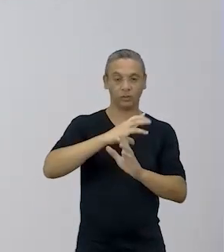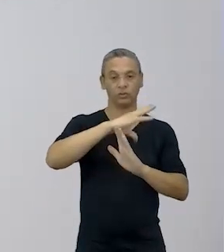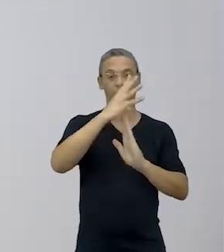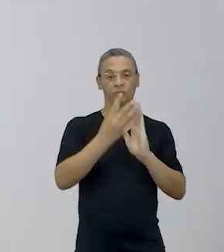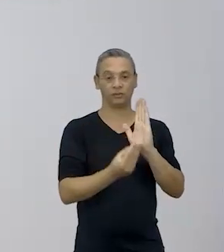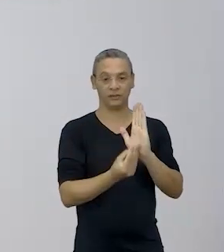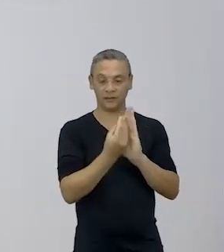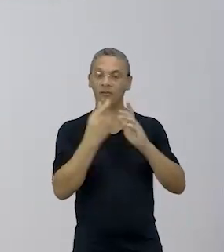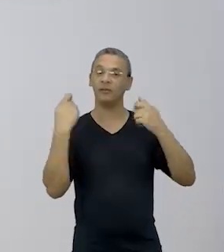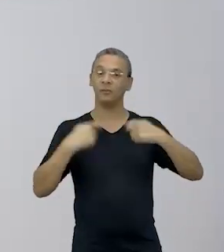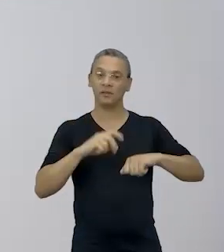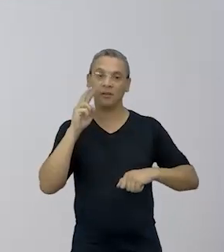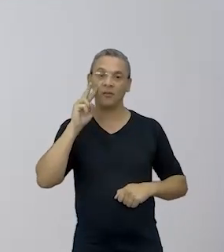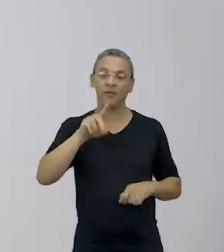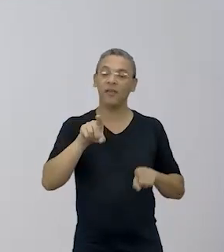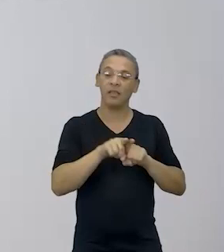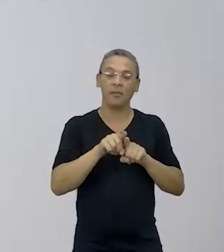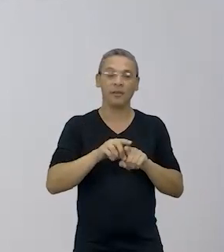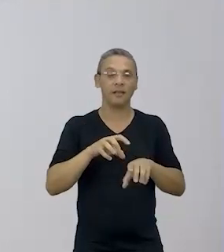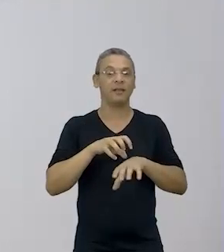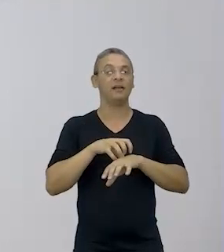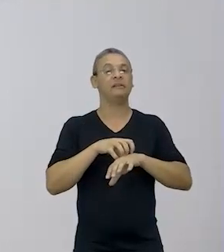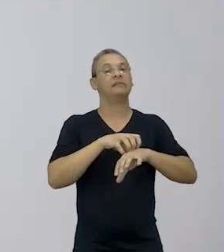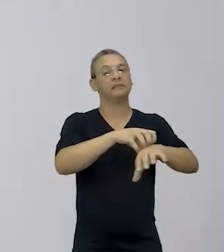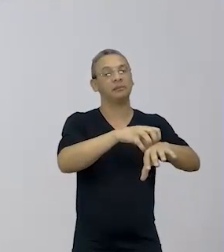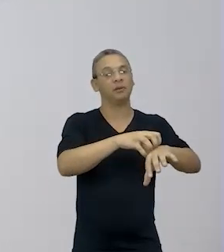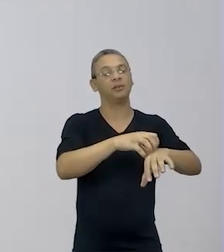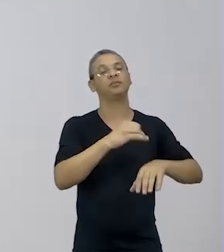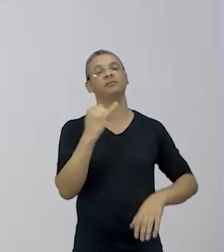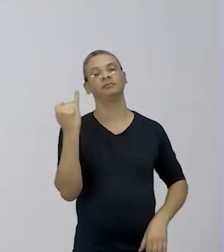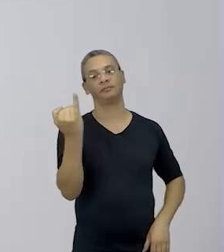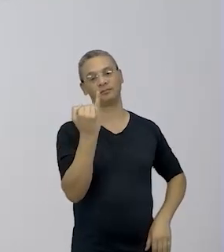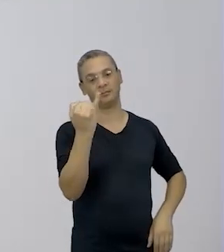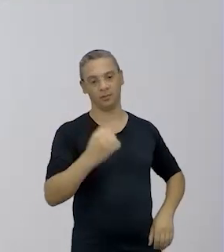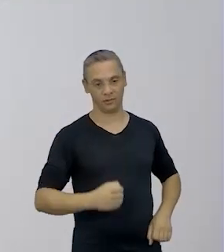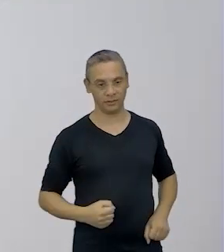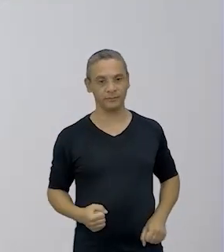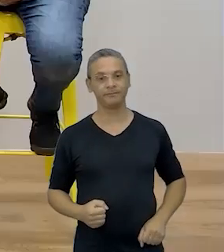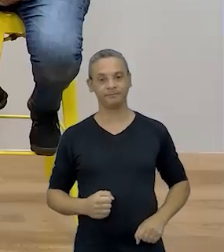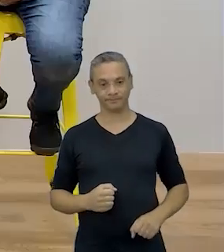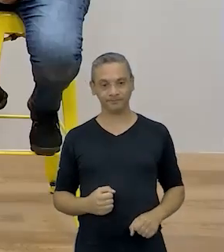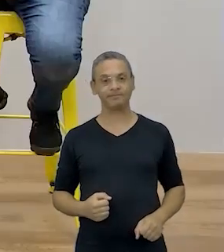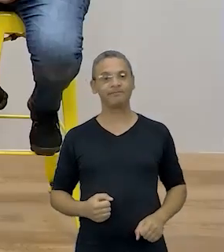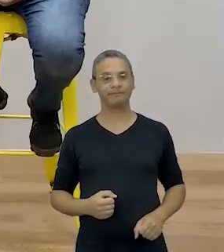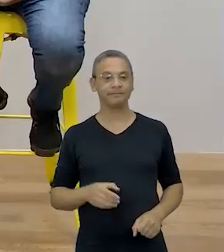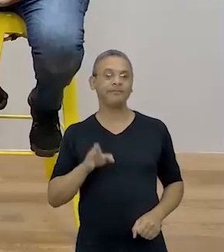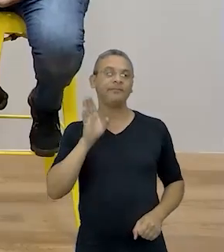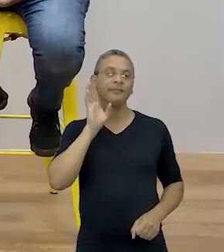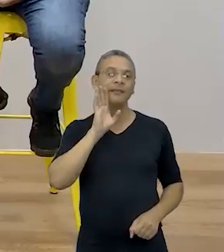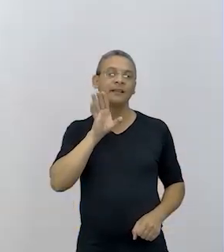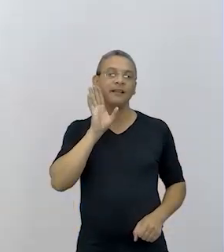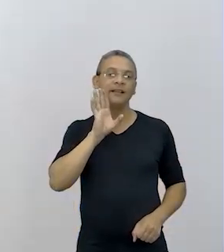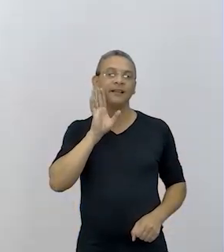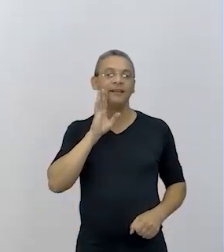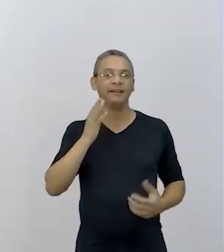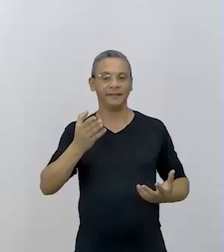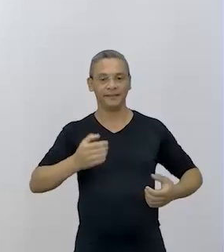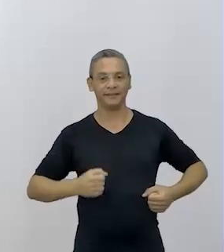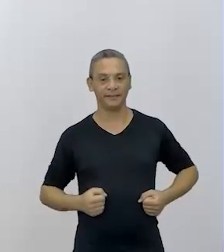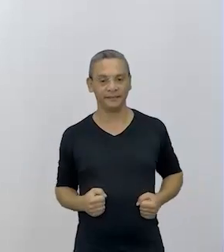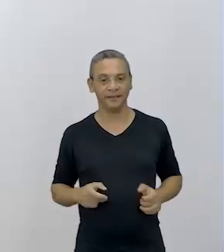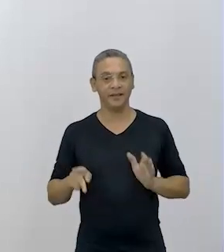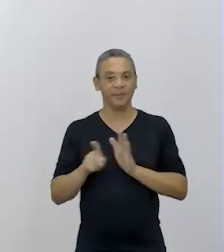tem que levar em consideração também o transporte do material para fazer essa residência. Legal. Me lembra muito as habitações dos povos